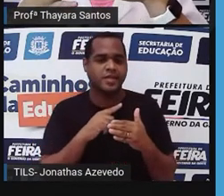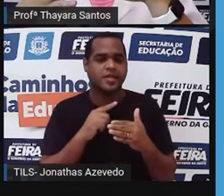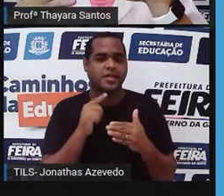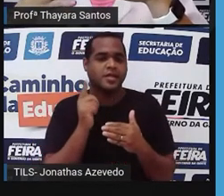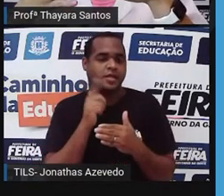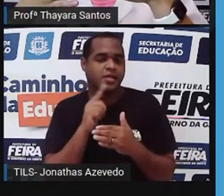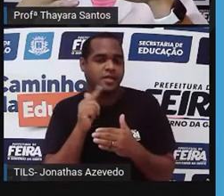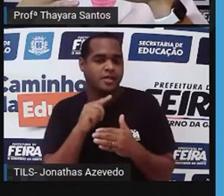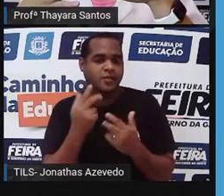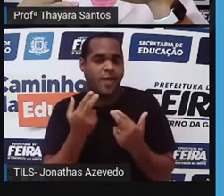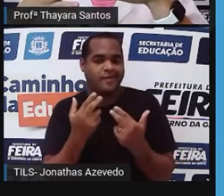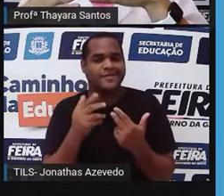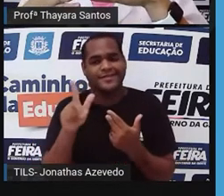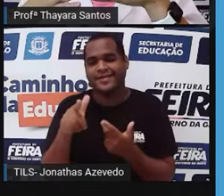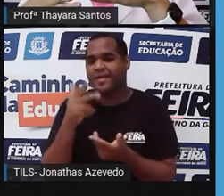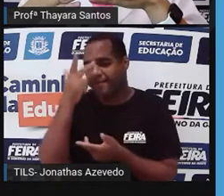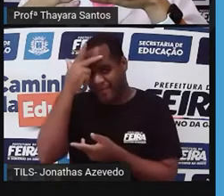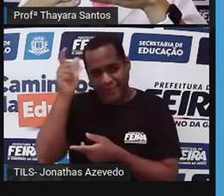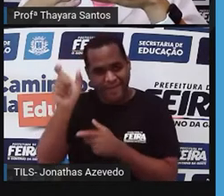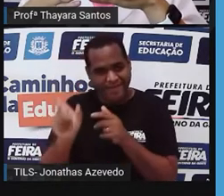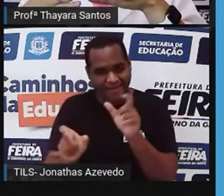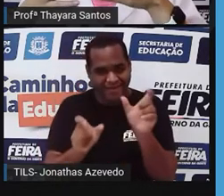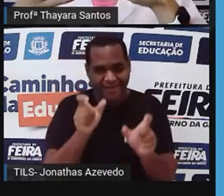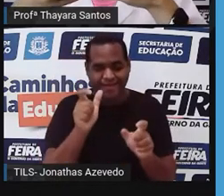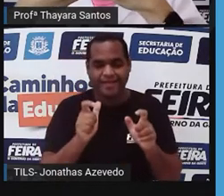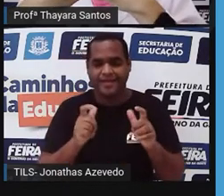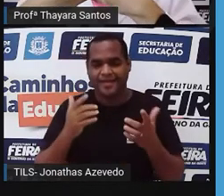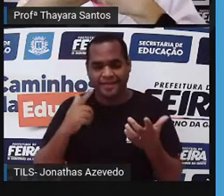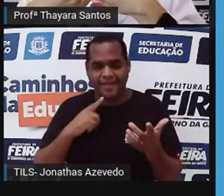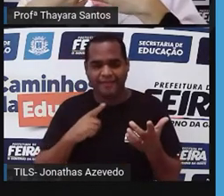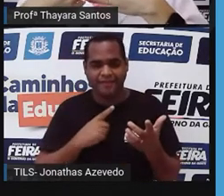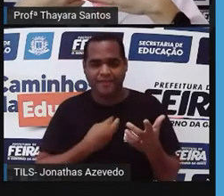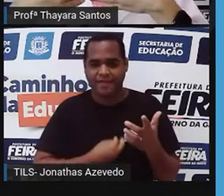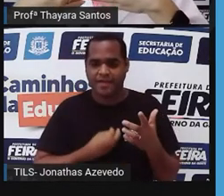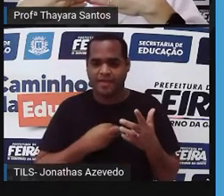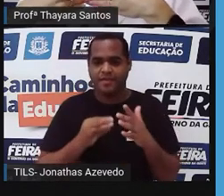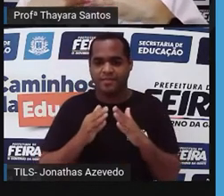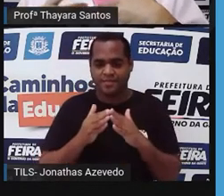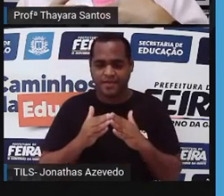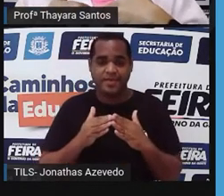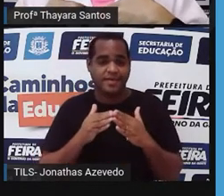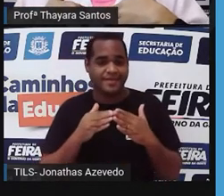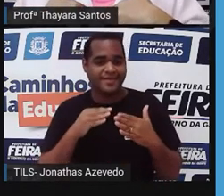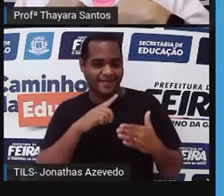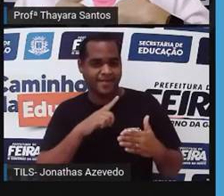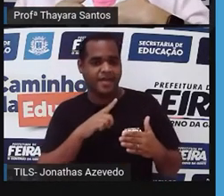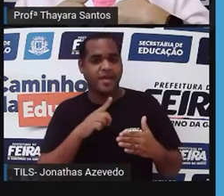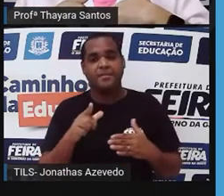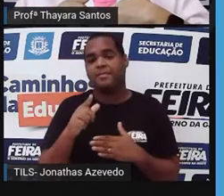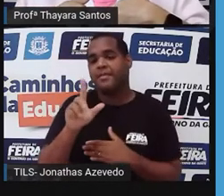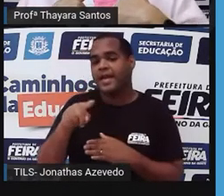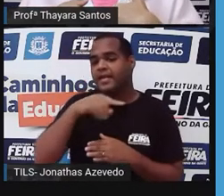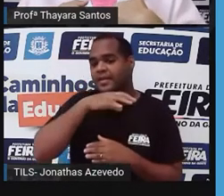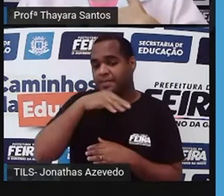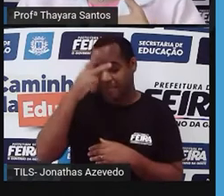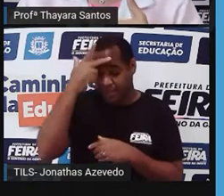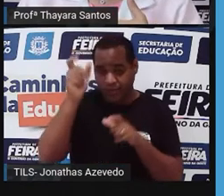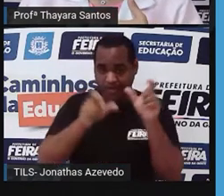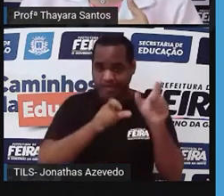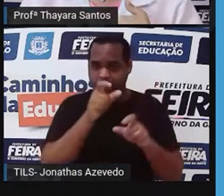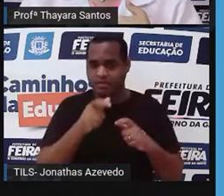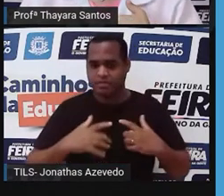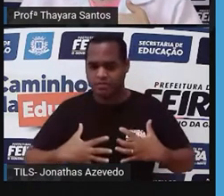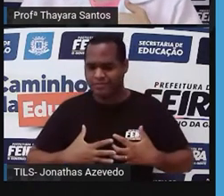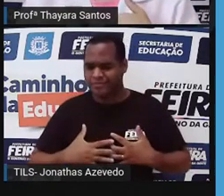fosse desse jeito aqui, ó. Isso daqui é uma quilha. Só que o delas é pra dentro, né? E por que que será isso? Alguém